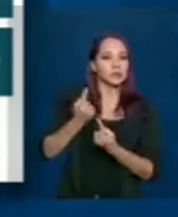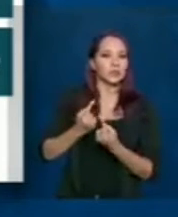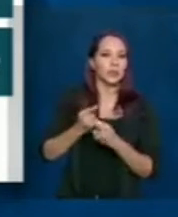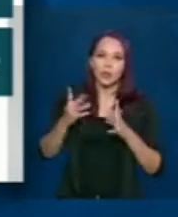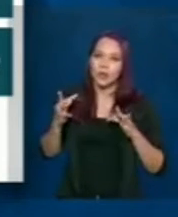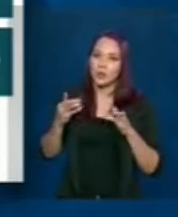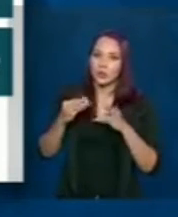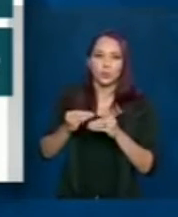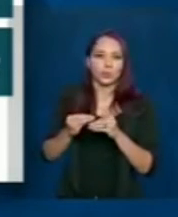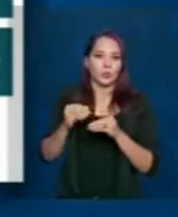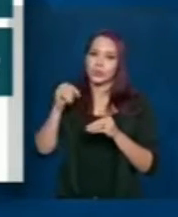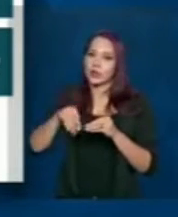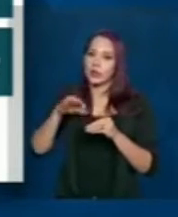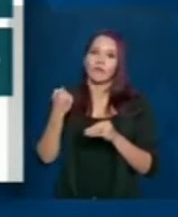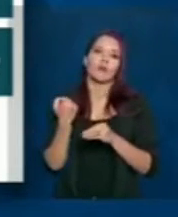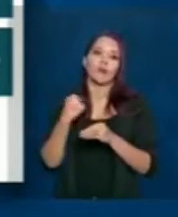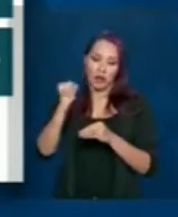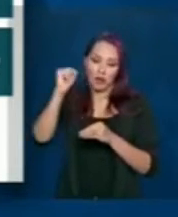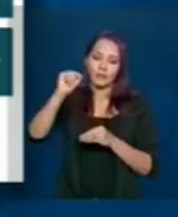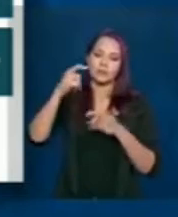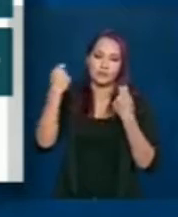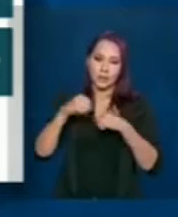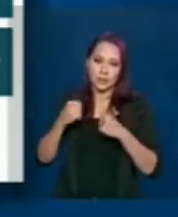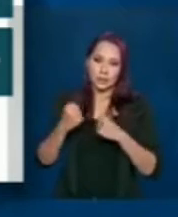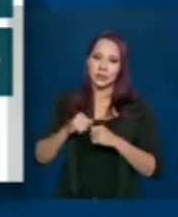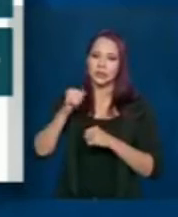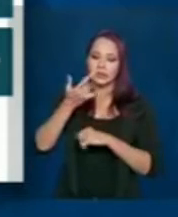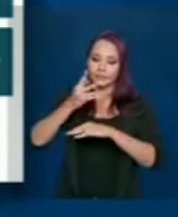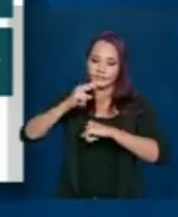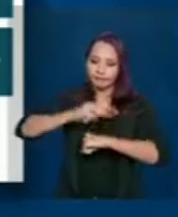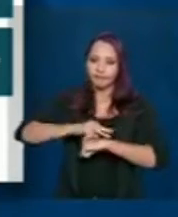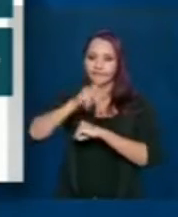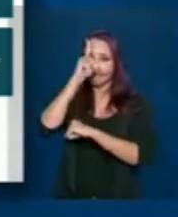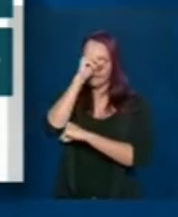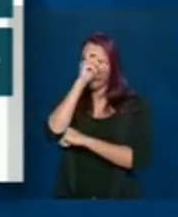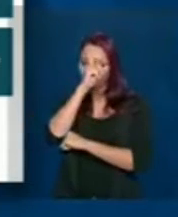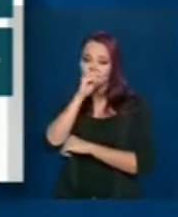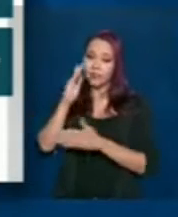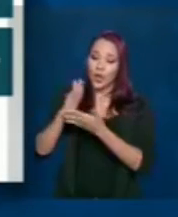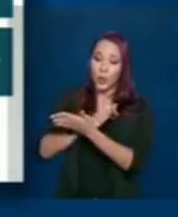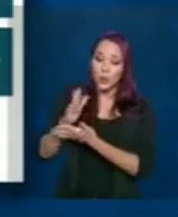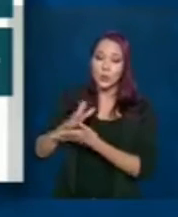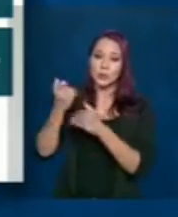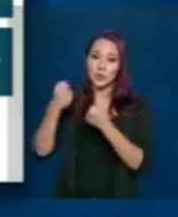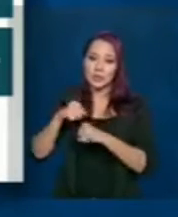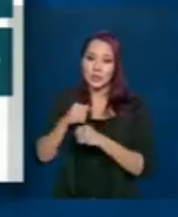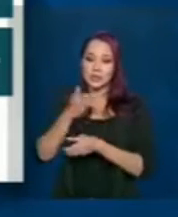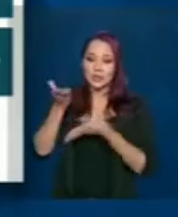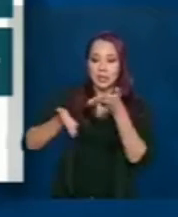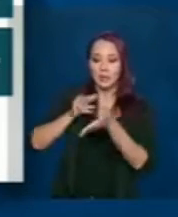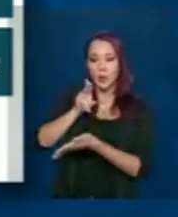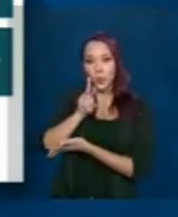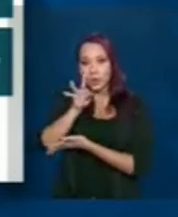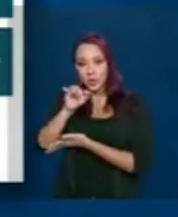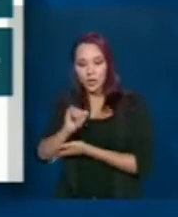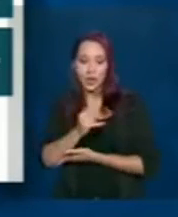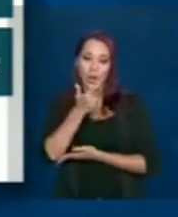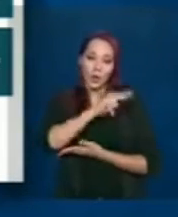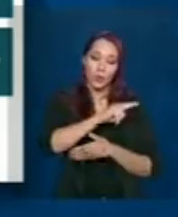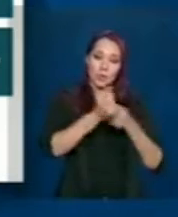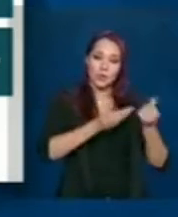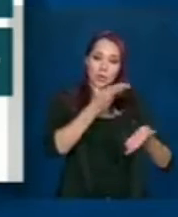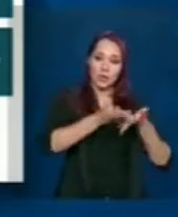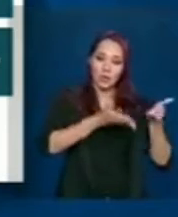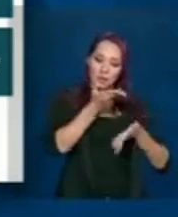esses casos, eles são considerados graves e precisam de hospitalização, alguns tratamento UTI, outros acompanhamento